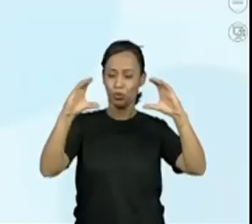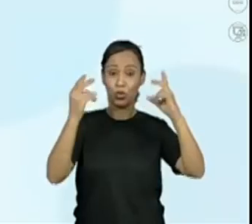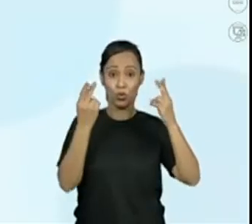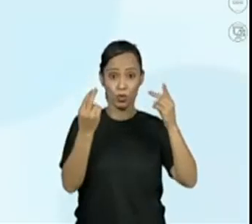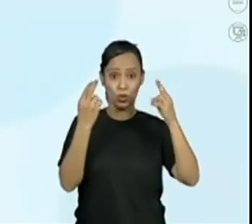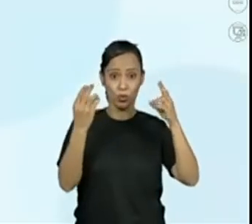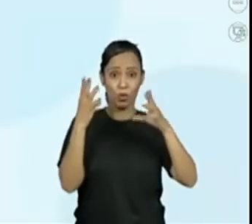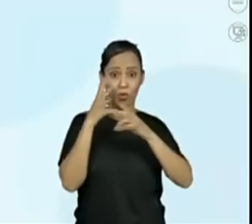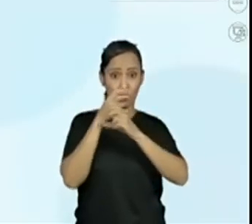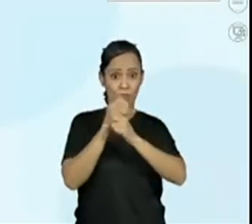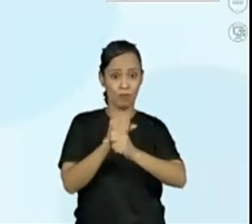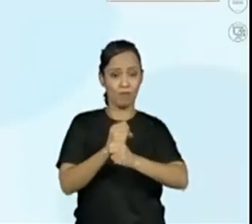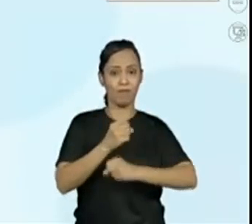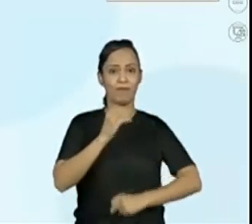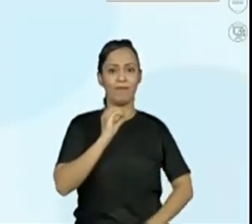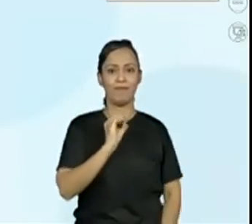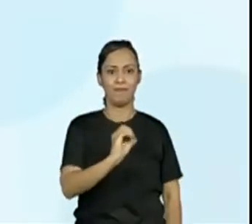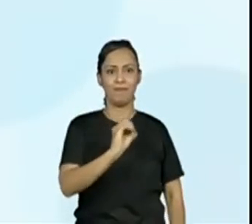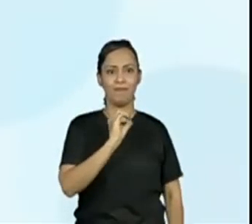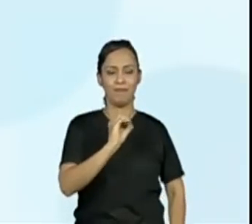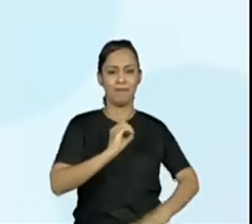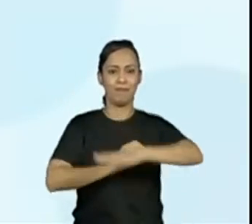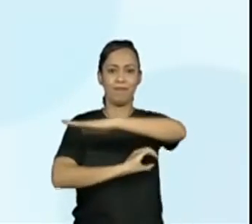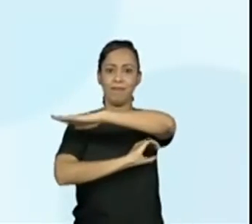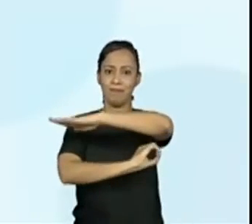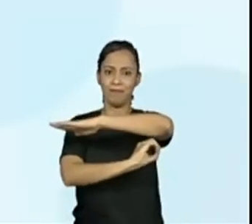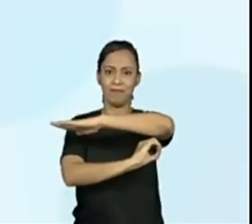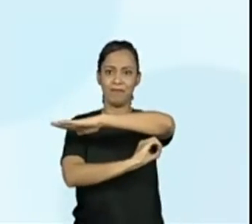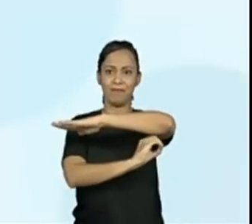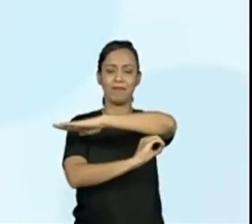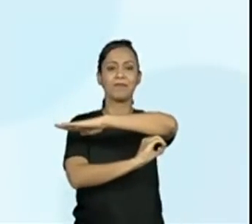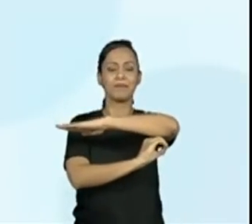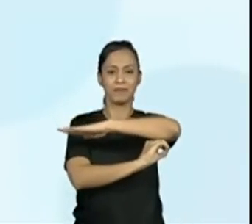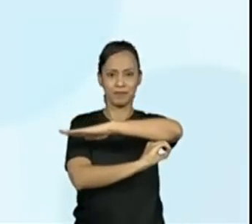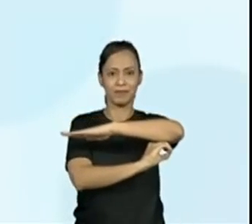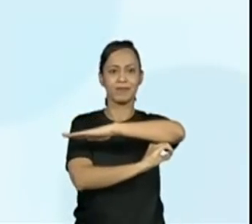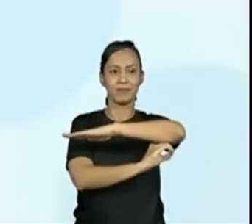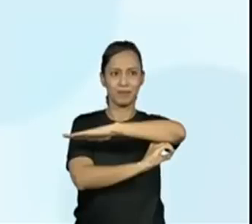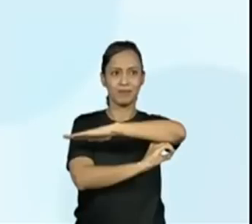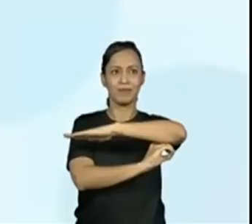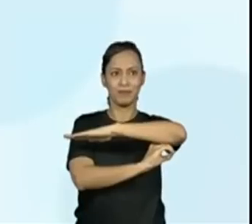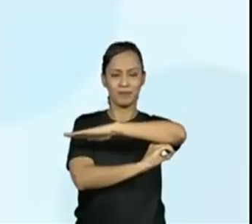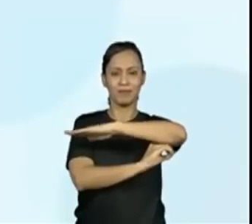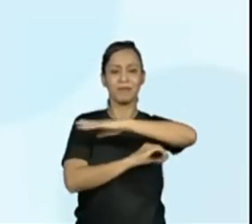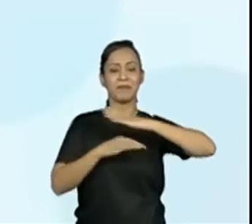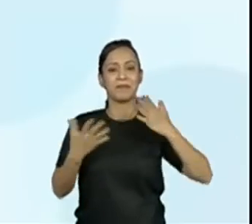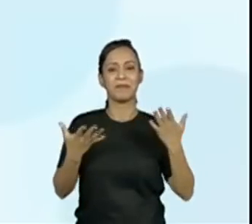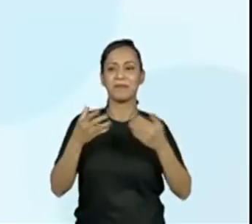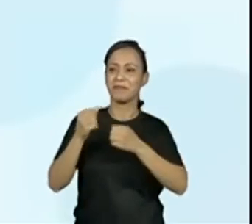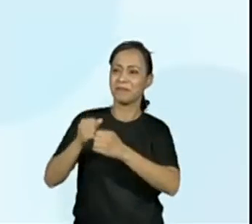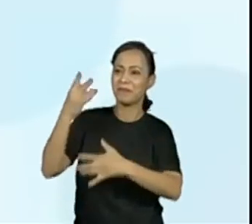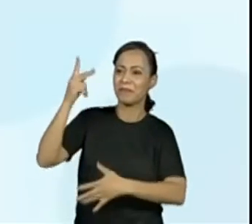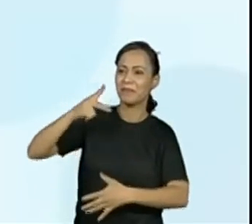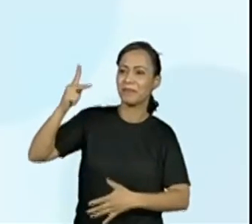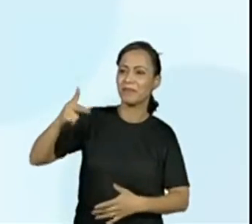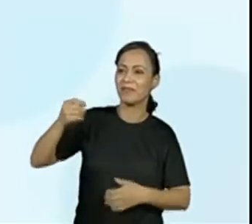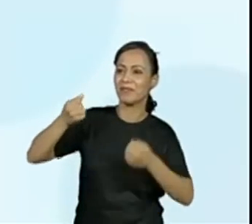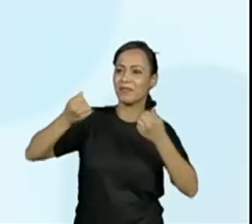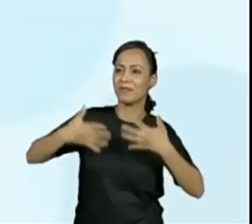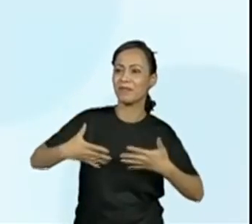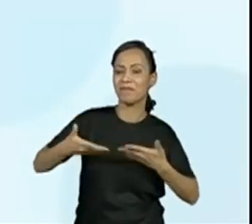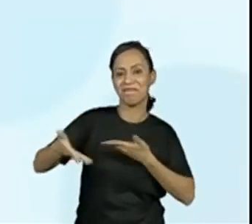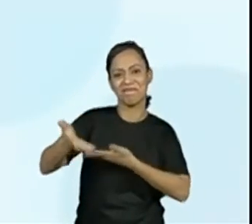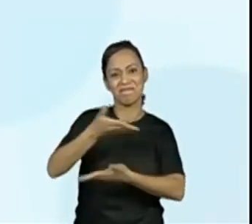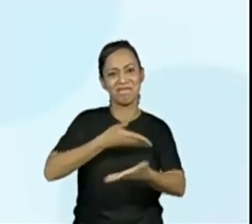colocou ali para nós, a Pro Sueli. E os estudantes estão aí participando ativamente. Muito bem,